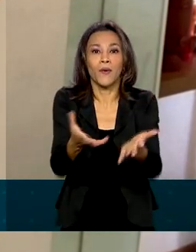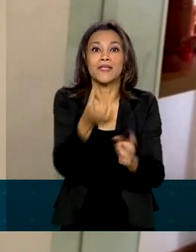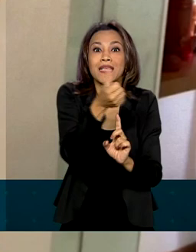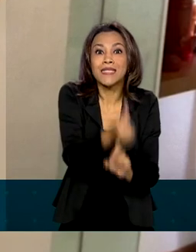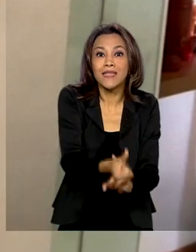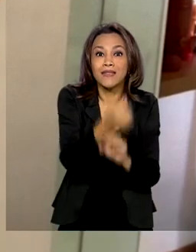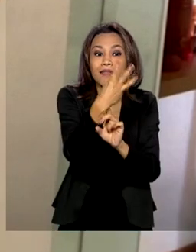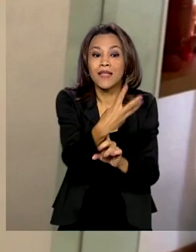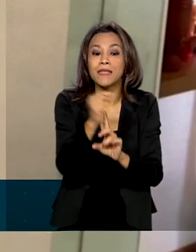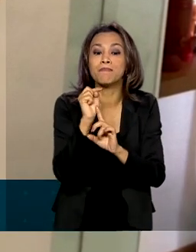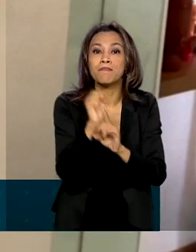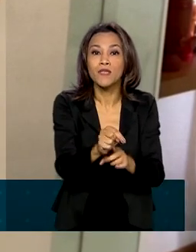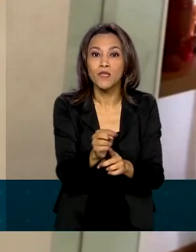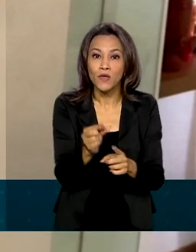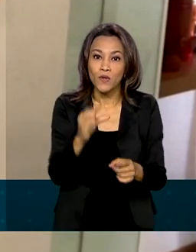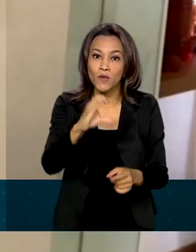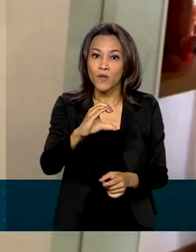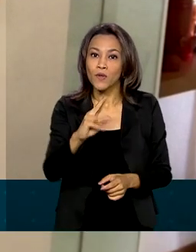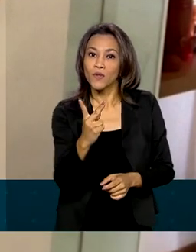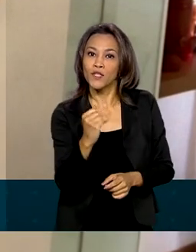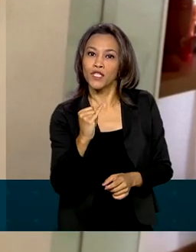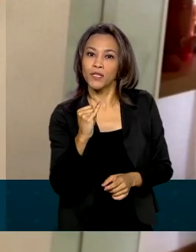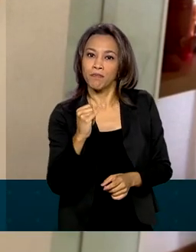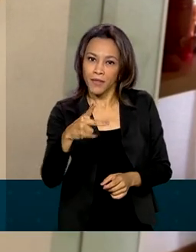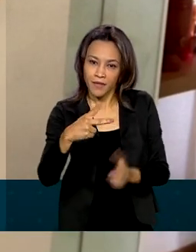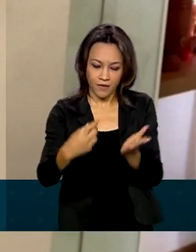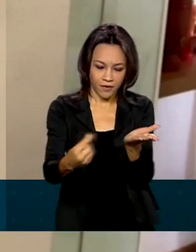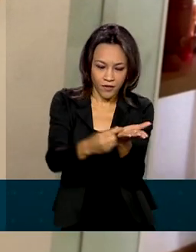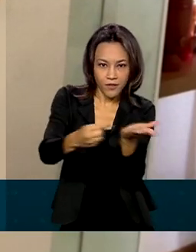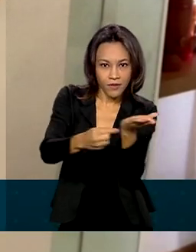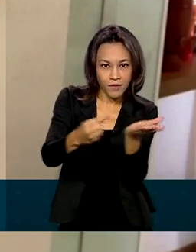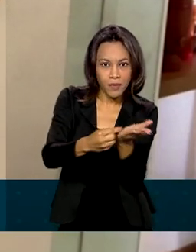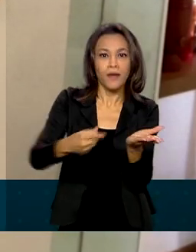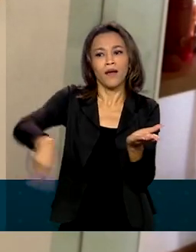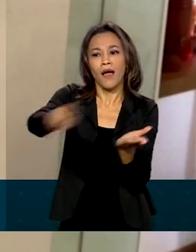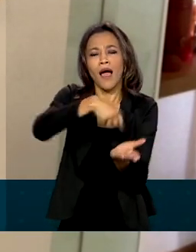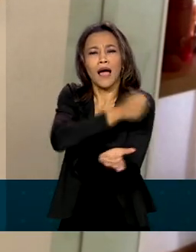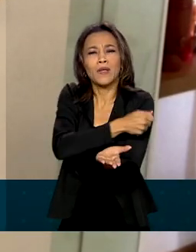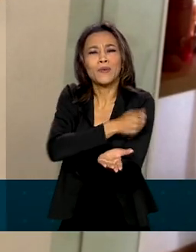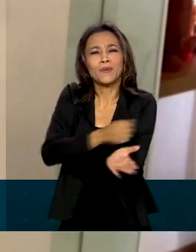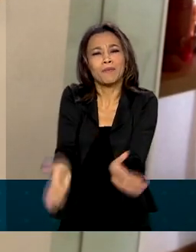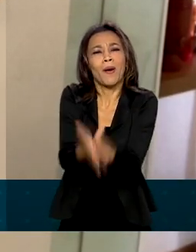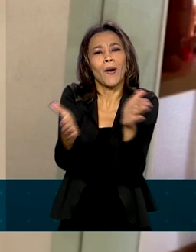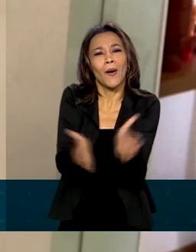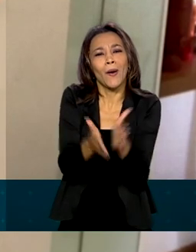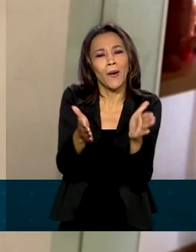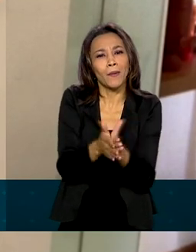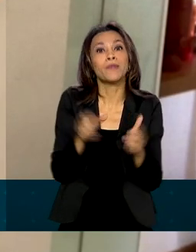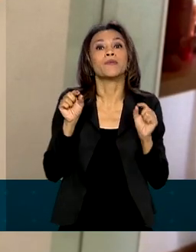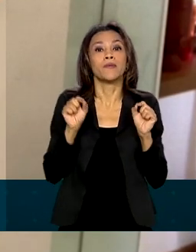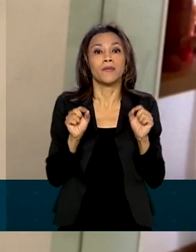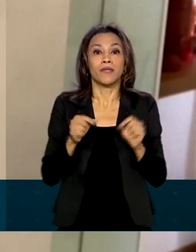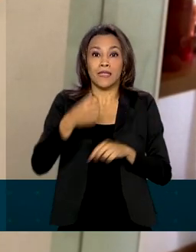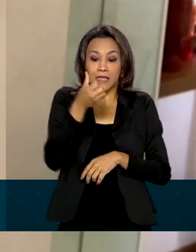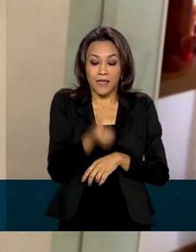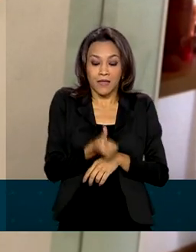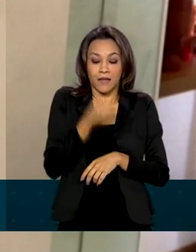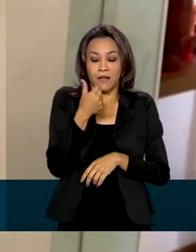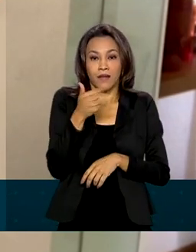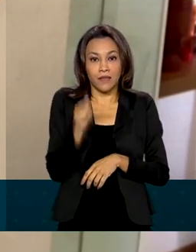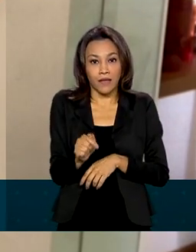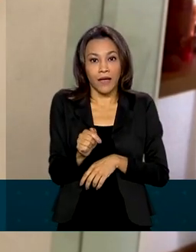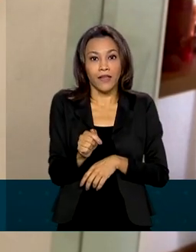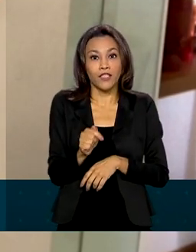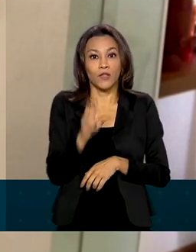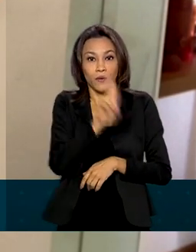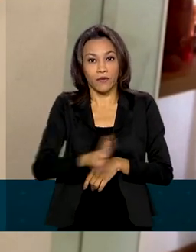chips de telefonia móvel a estudantes de baixa renda, por intermédio de 67 universidades e